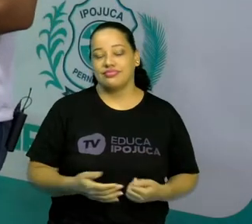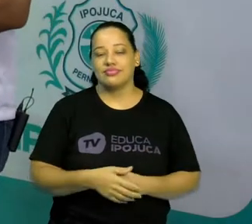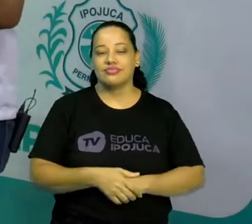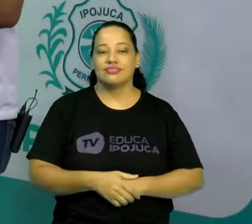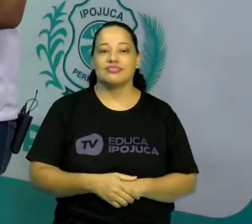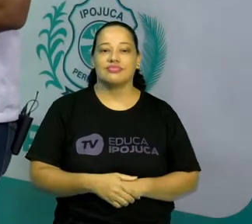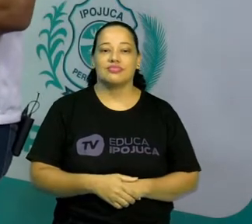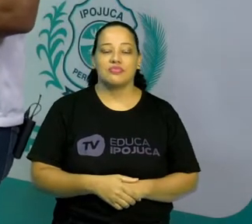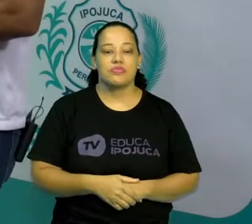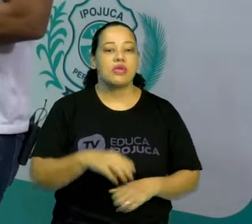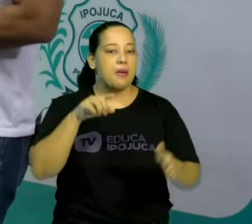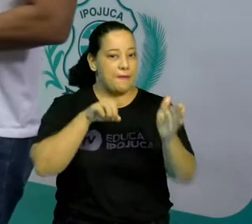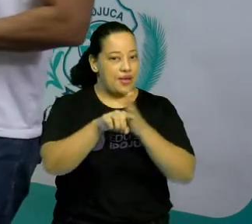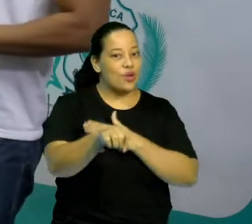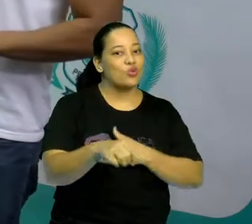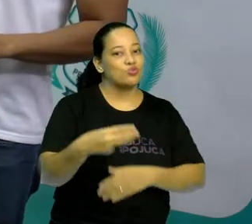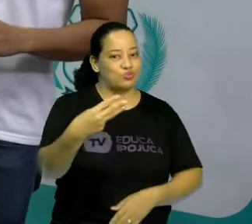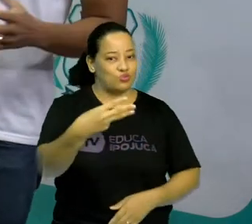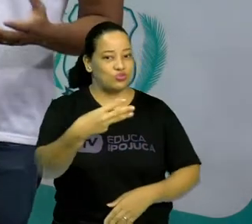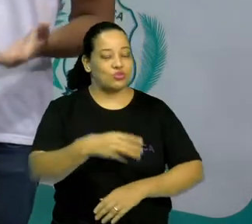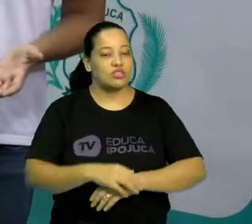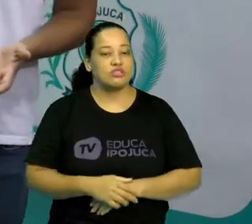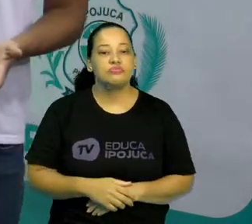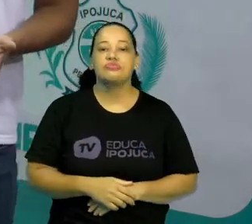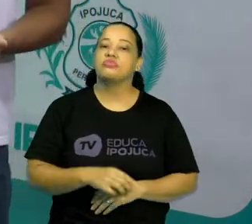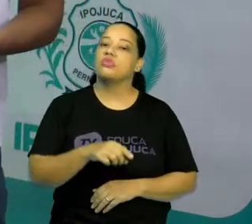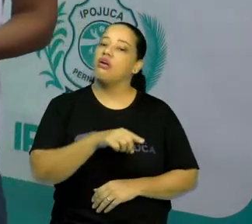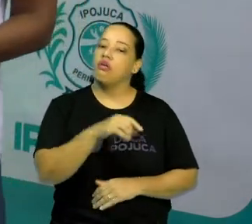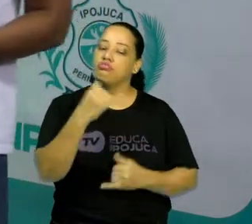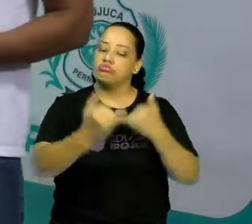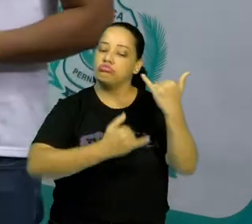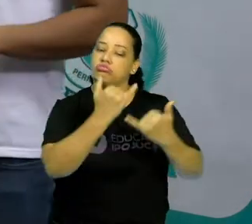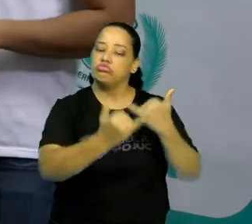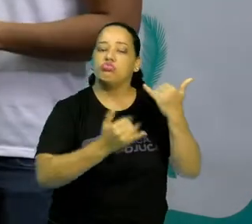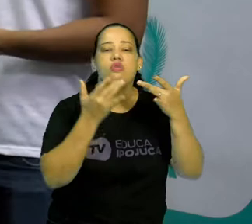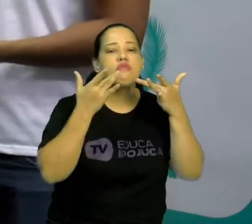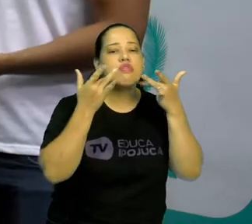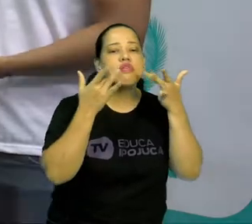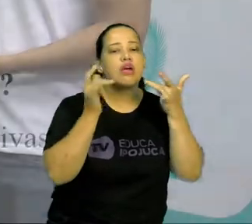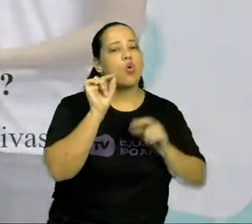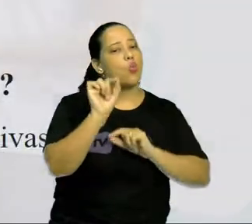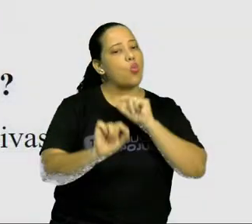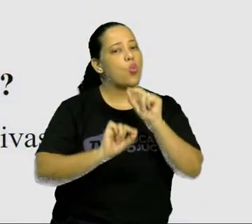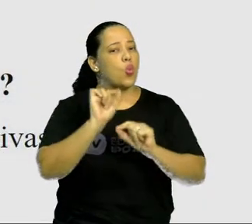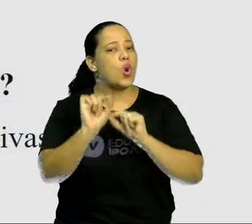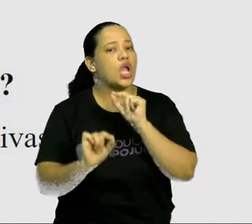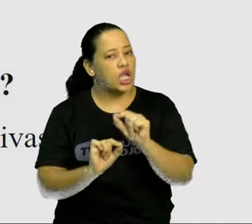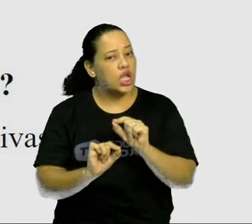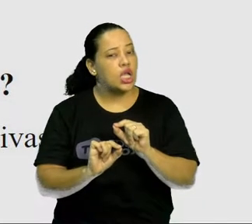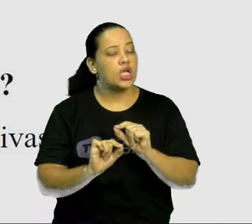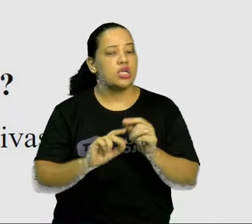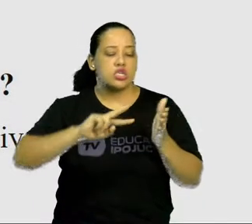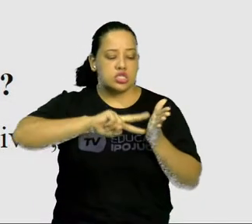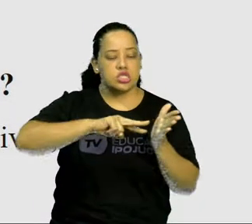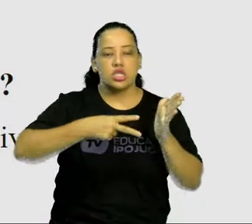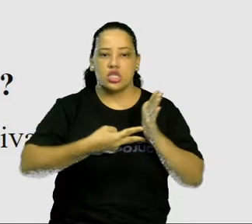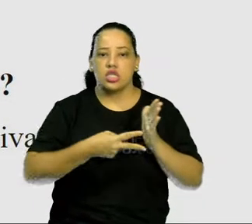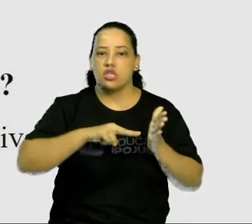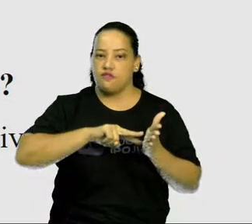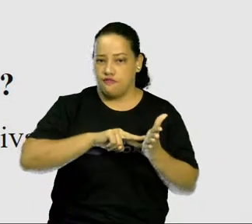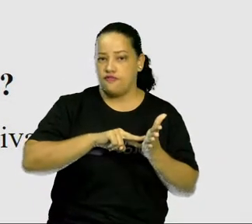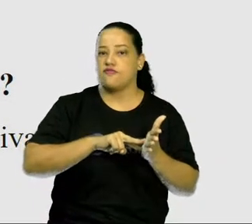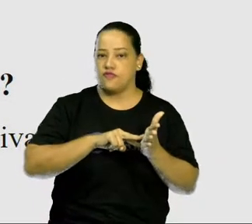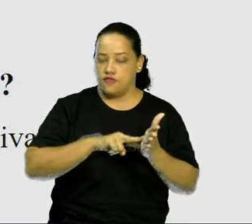A pergunta seguinte é, o que são jogos teatrais? Então, o jogo teatral são designações de jogo, de